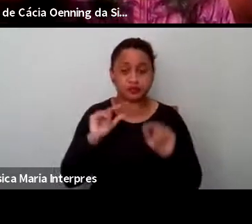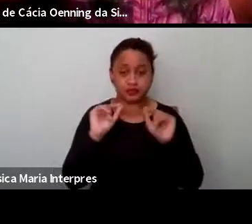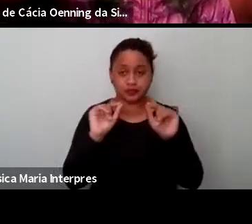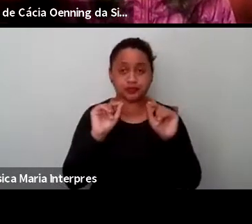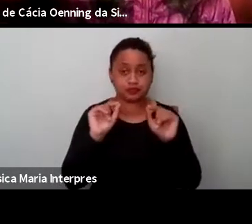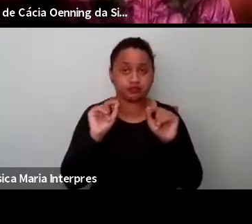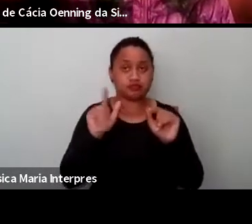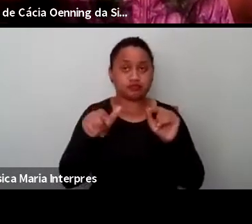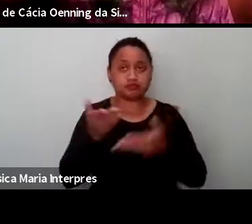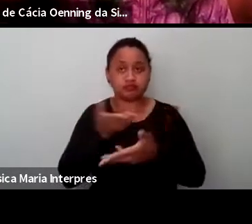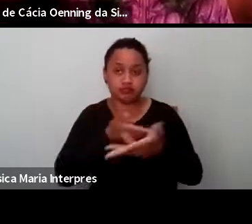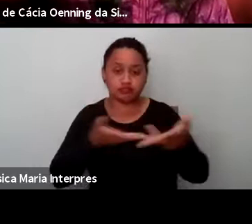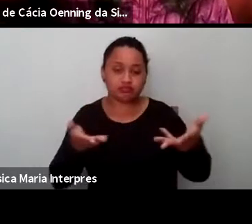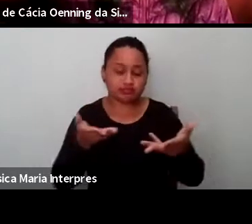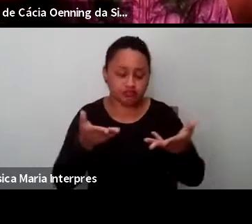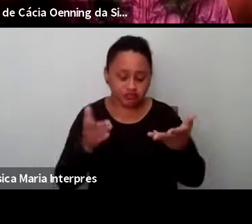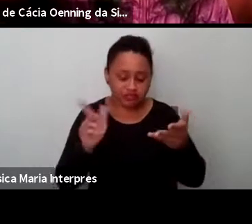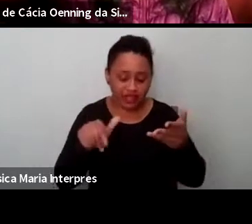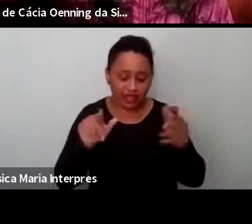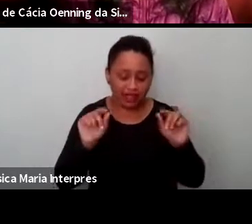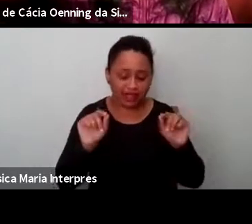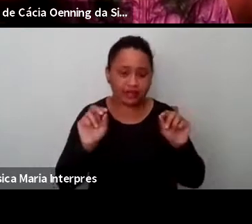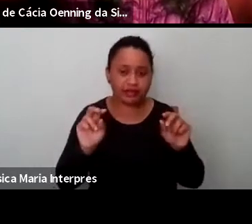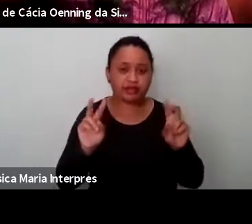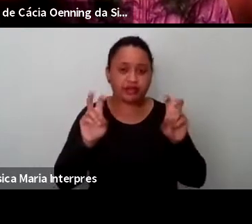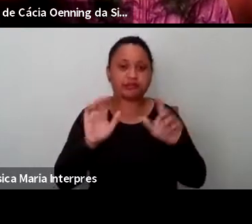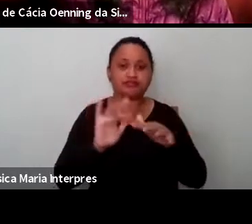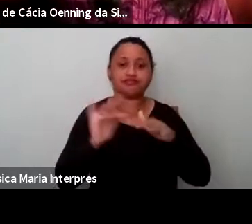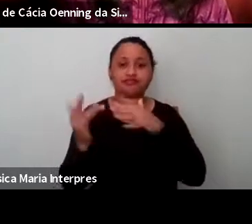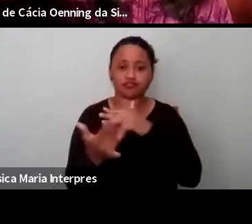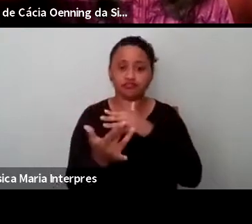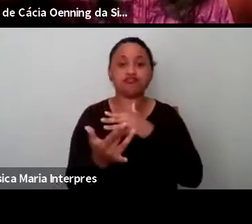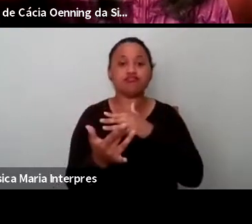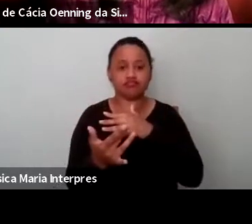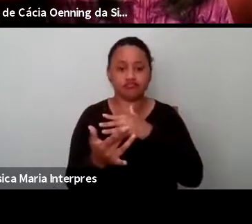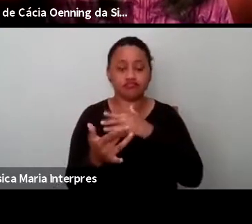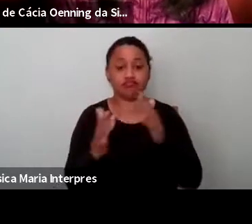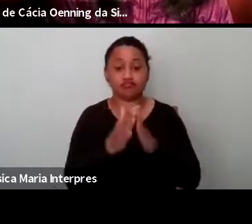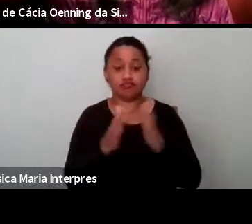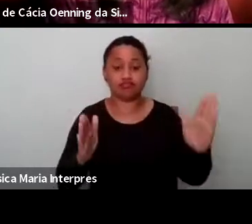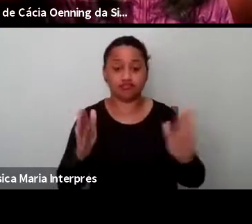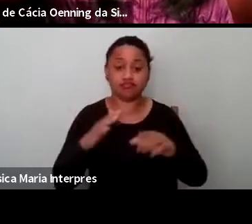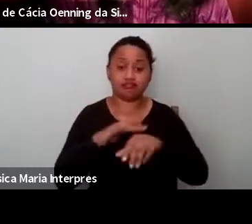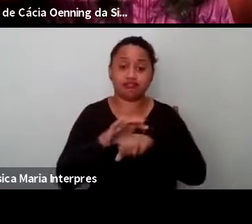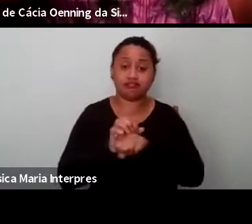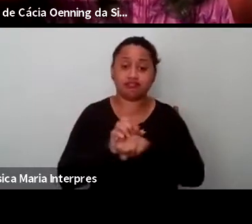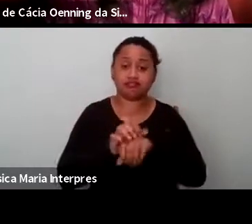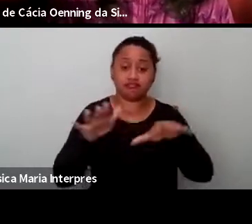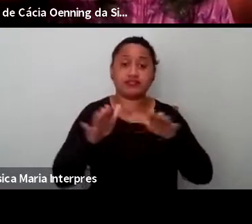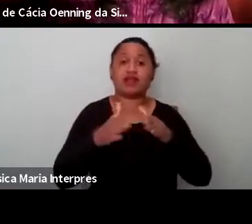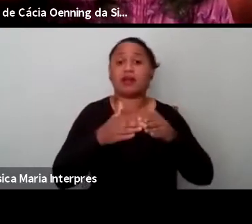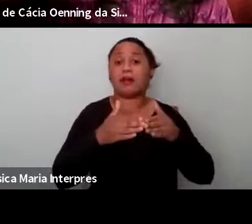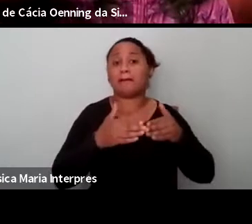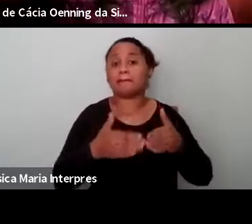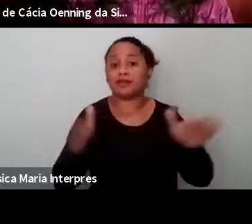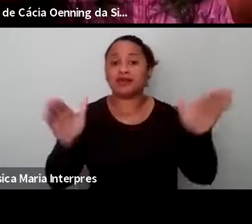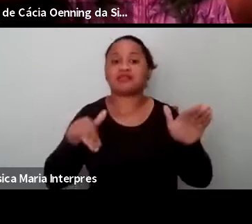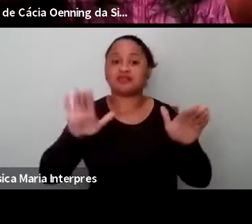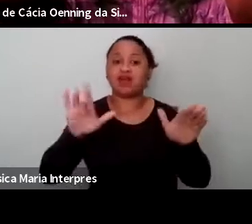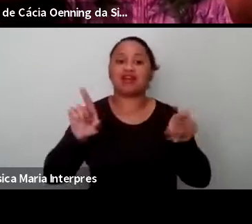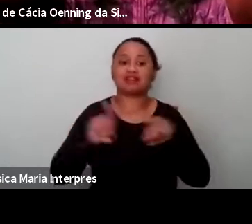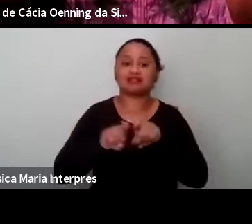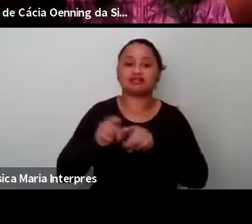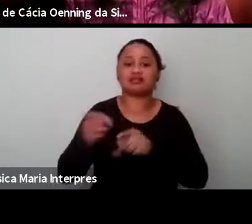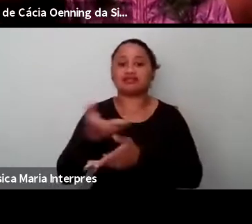em relação às redes sociais. Então, no período do pandêmico se ampliou ainda mais uma certa articulação